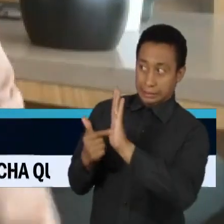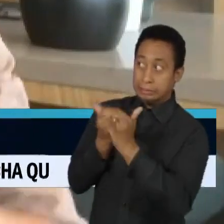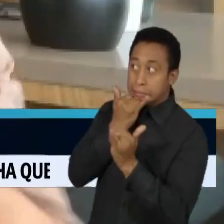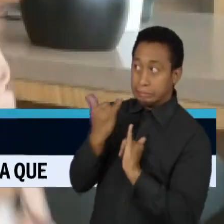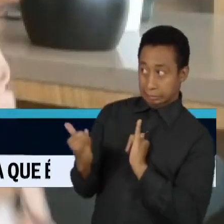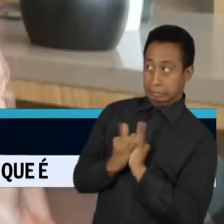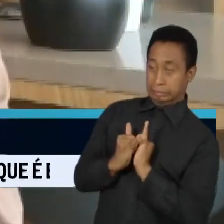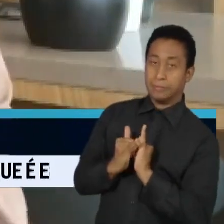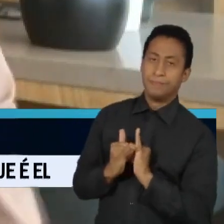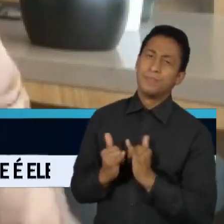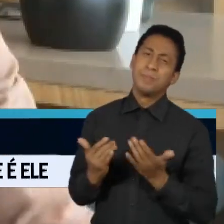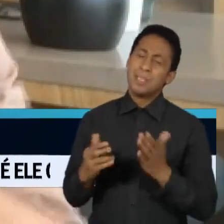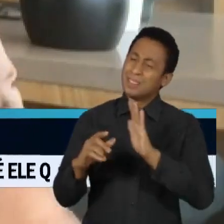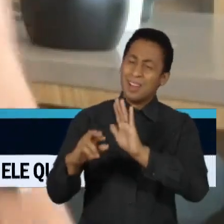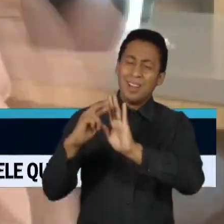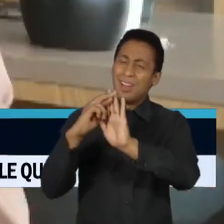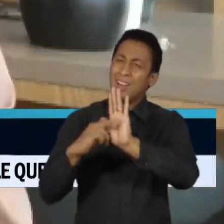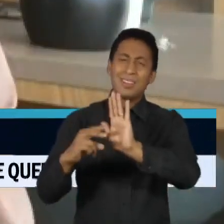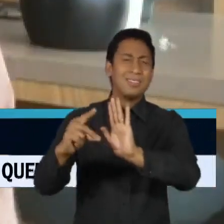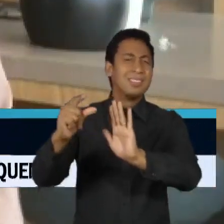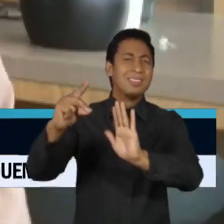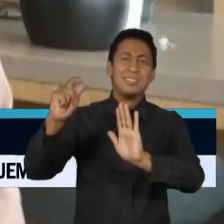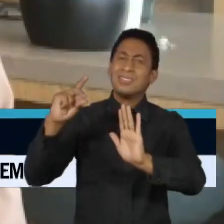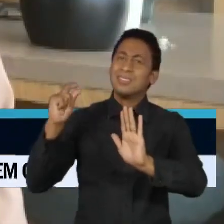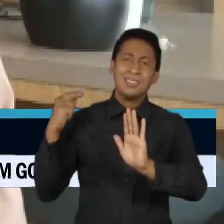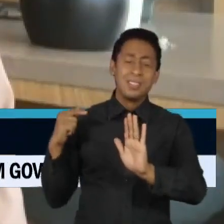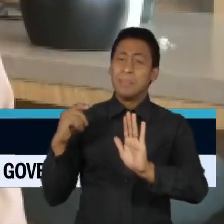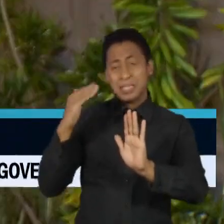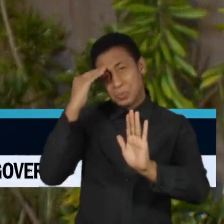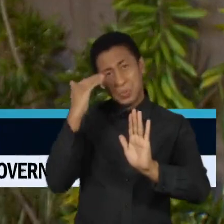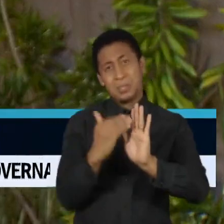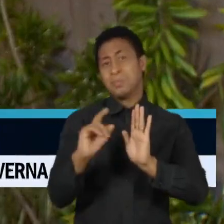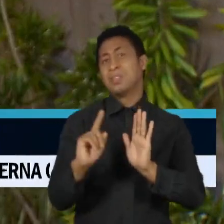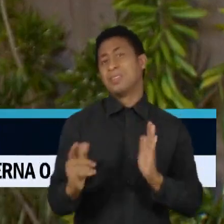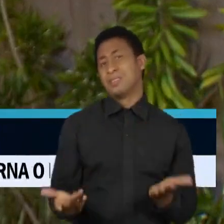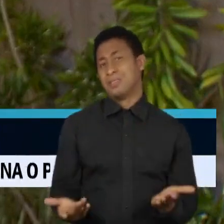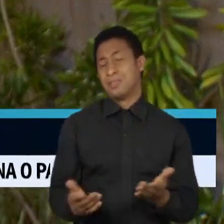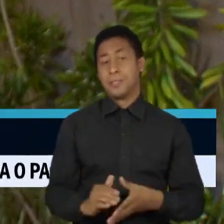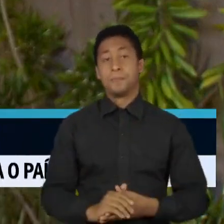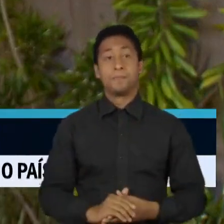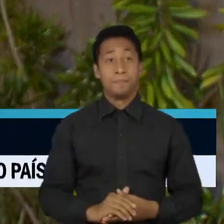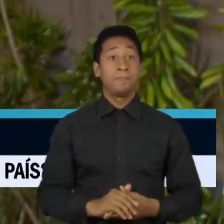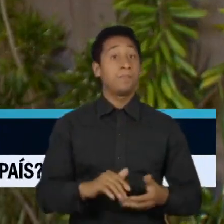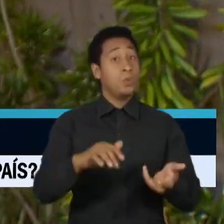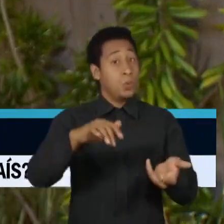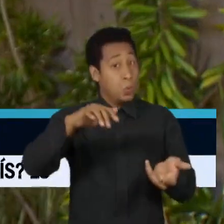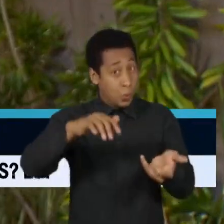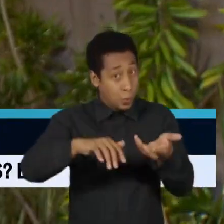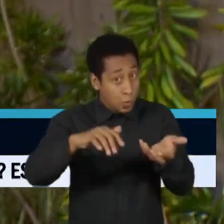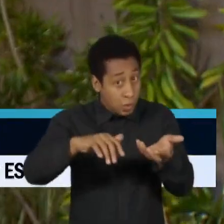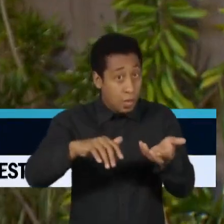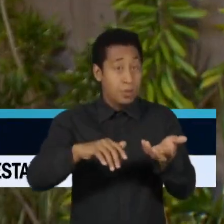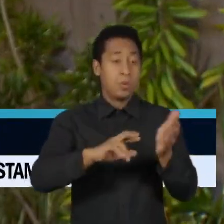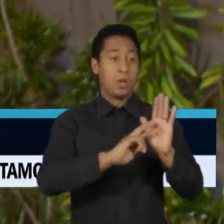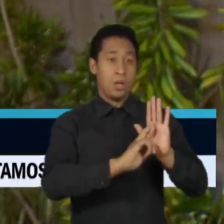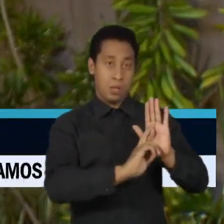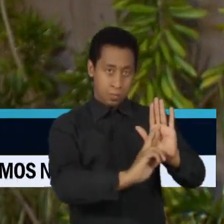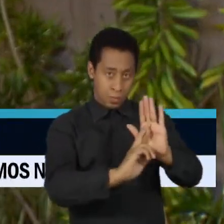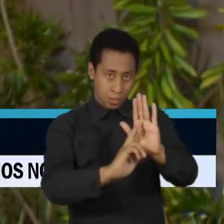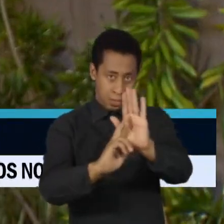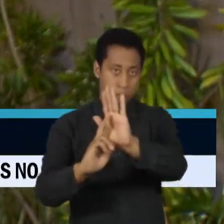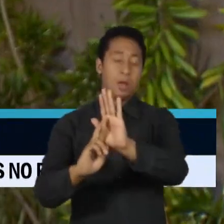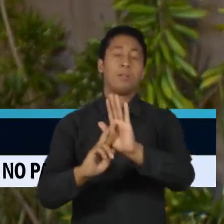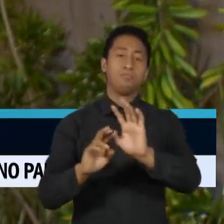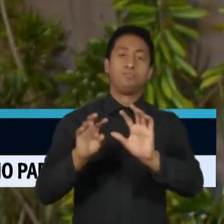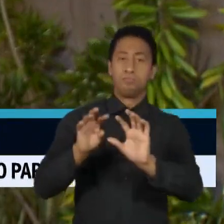conhecida há muito tempo e descumprida há muito tempo. O Congresso está muito longe de representar demograficamente